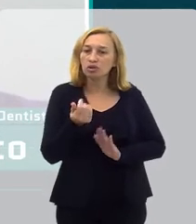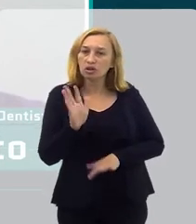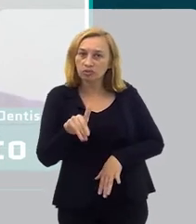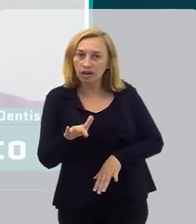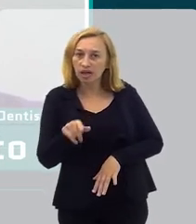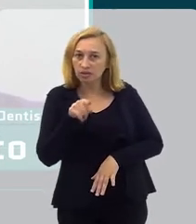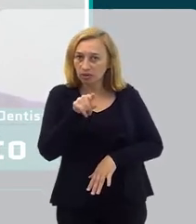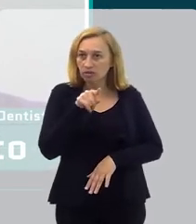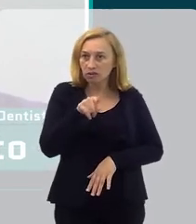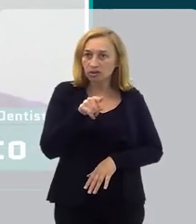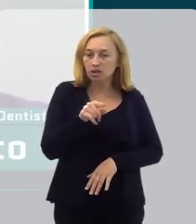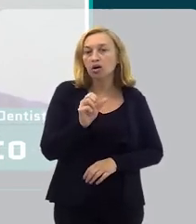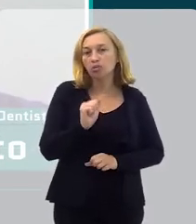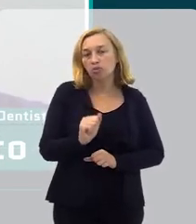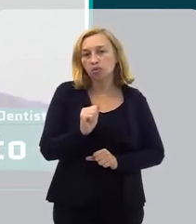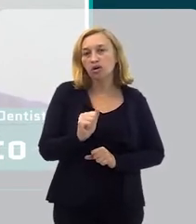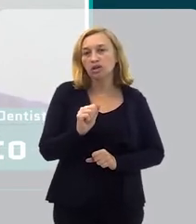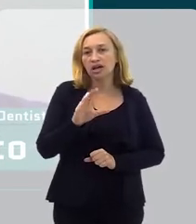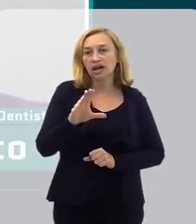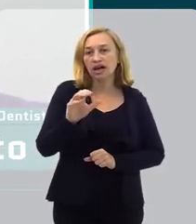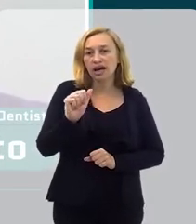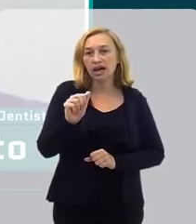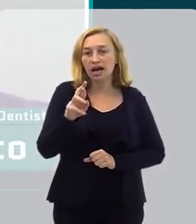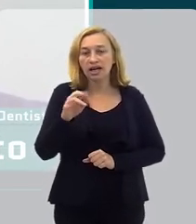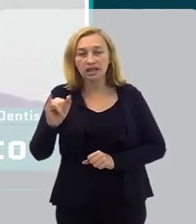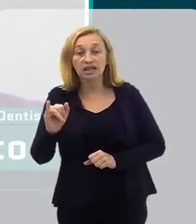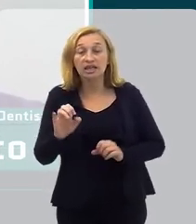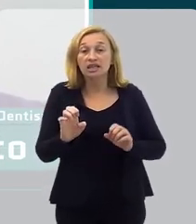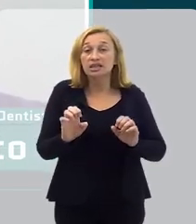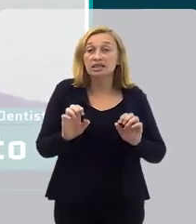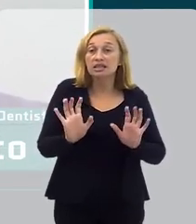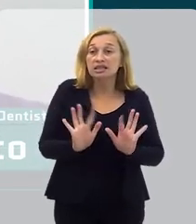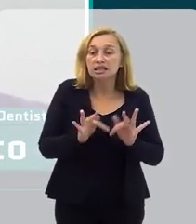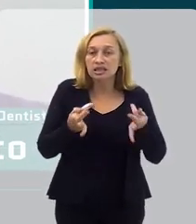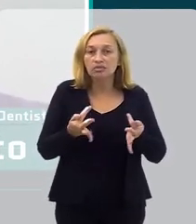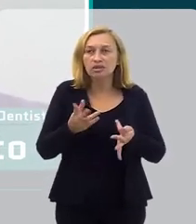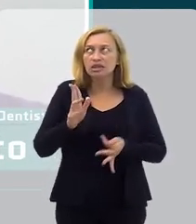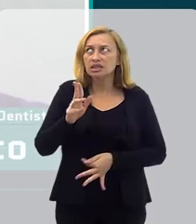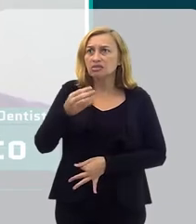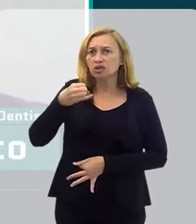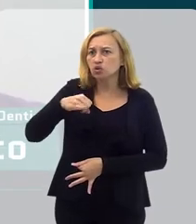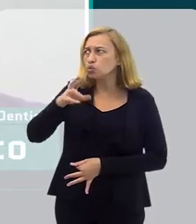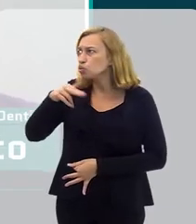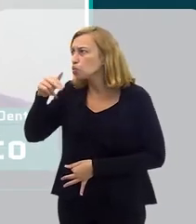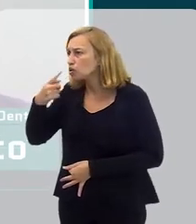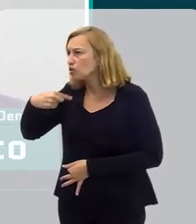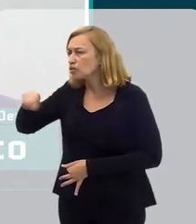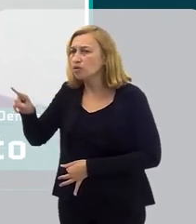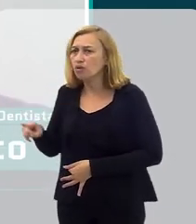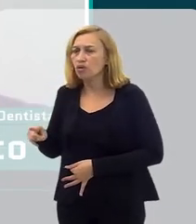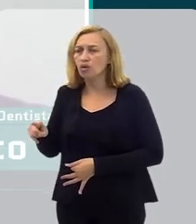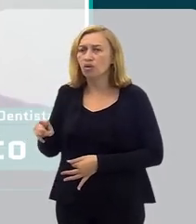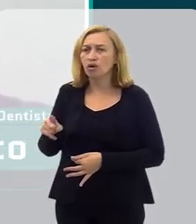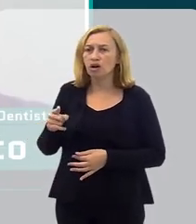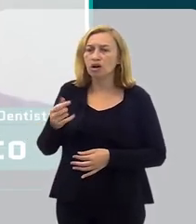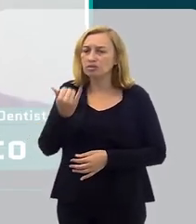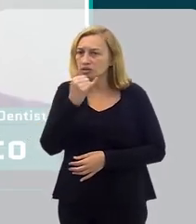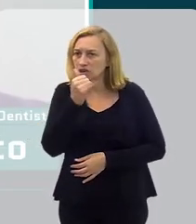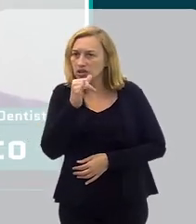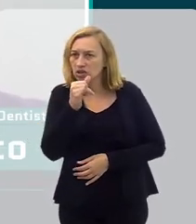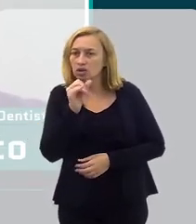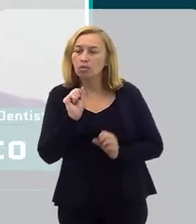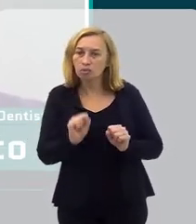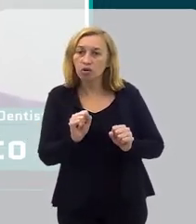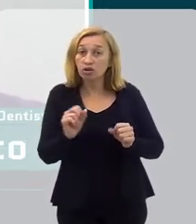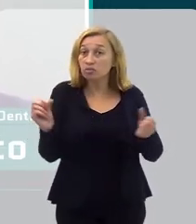barato para você. Você pode ter uma cárie simples, que se você nunca for numa consulta, essa cárie pode se transformar num